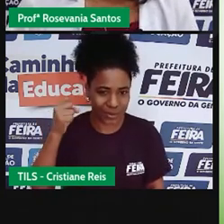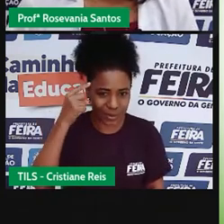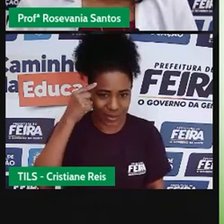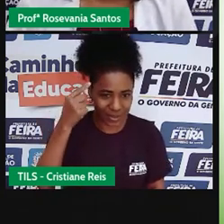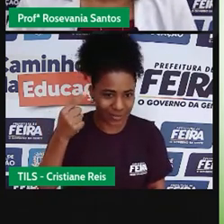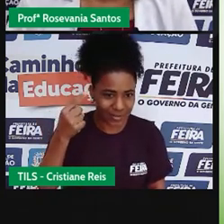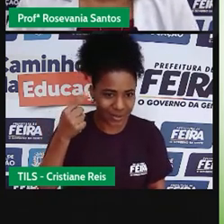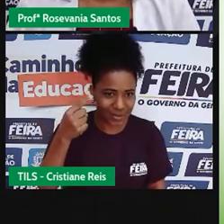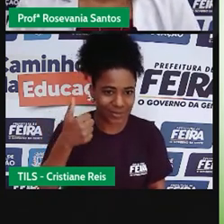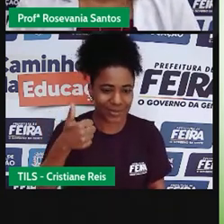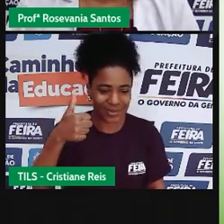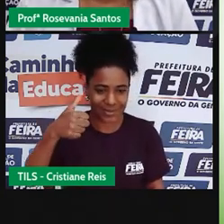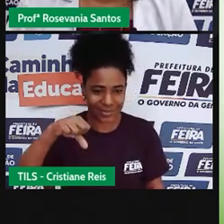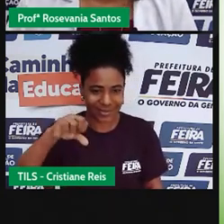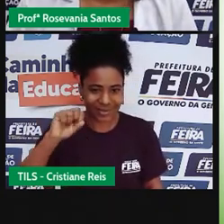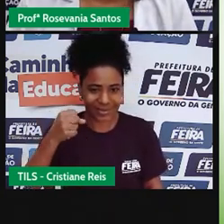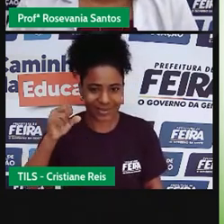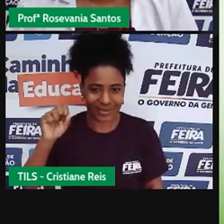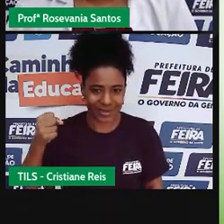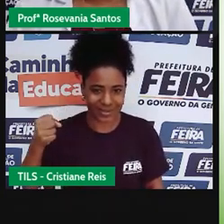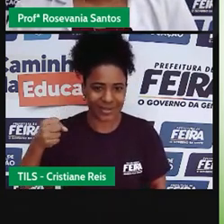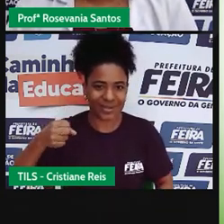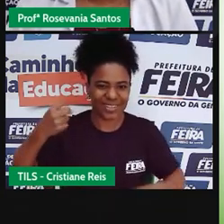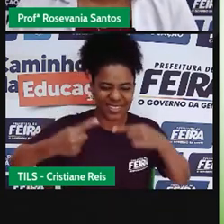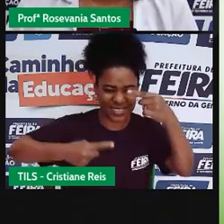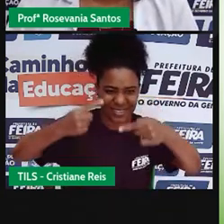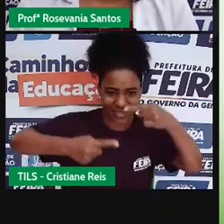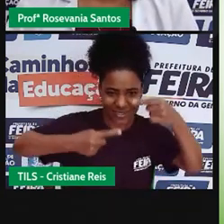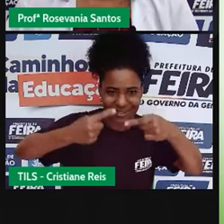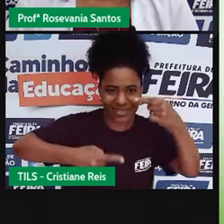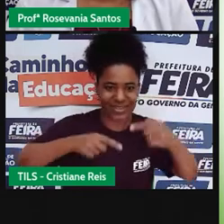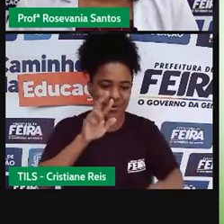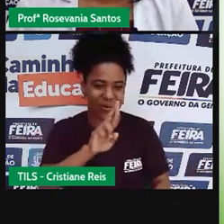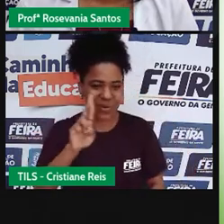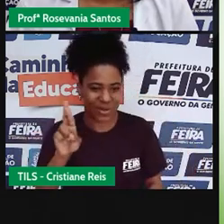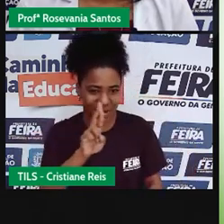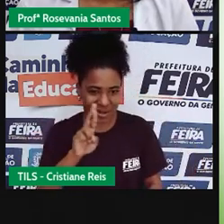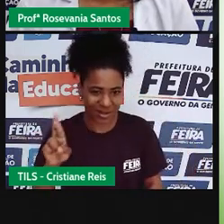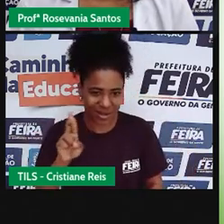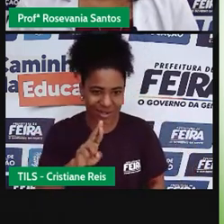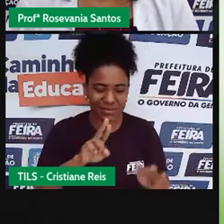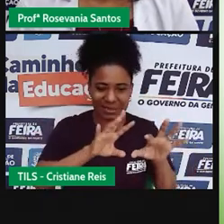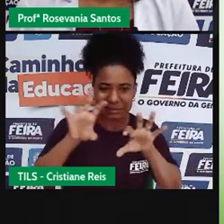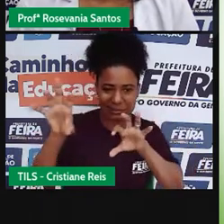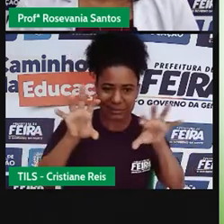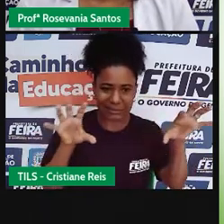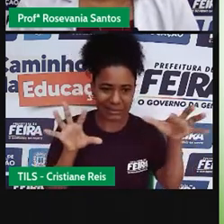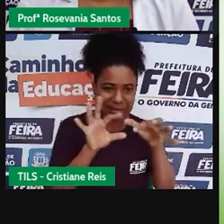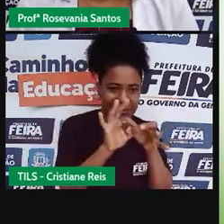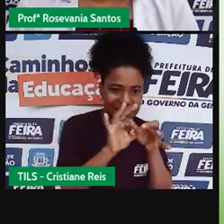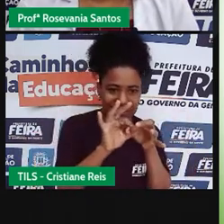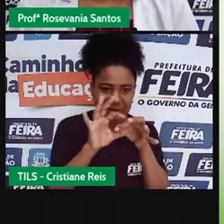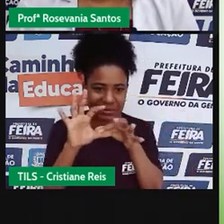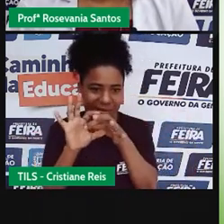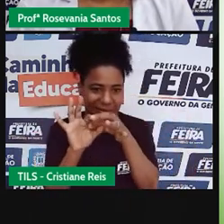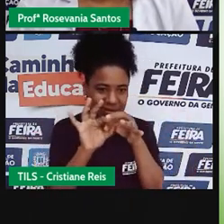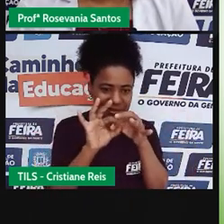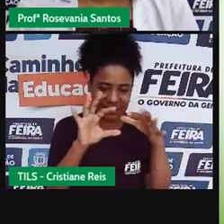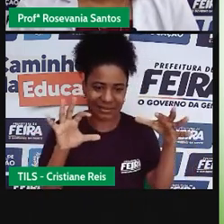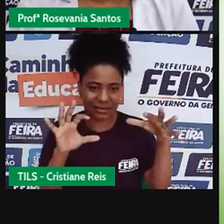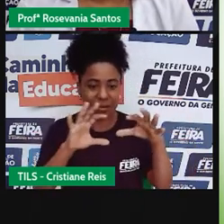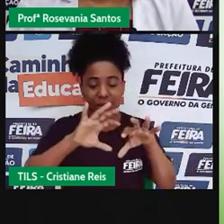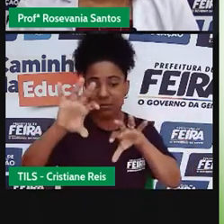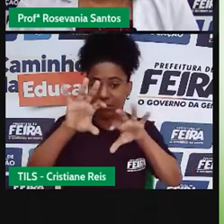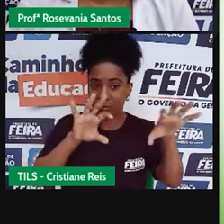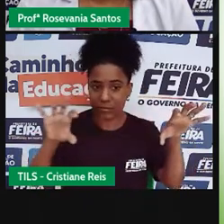começou a perceber que acabou aquela ideia, né, do território de Roraima, do território do Amapá, e a gente teve também, né, a